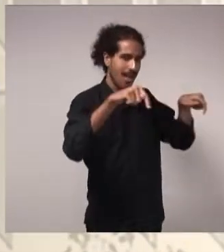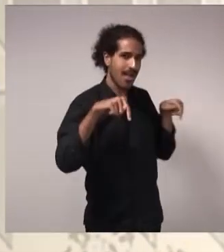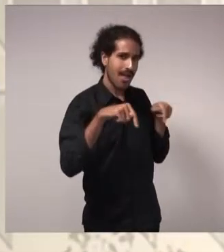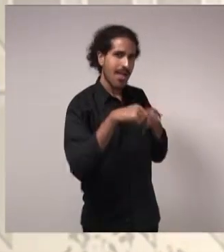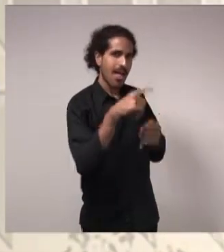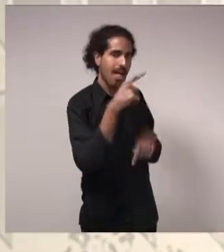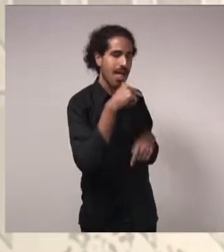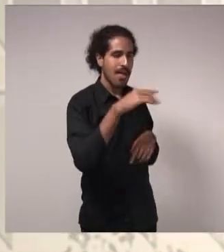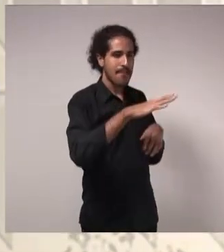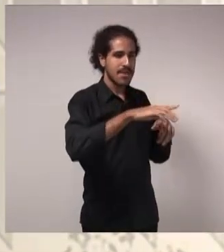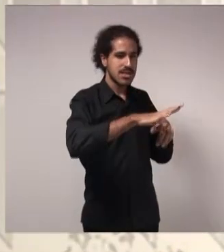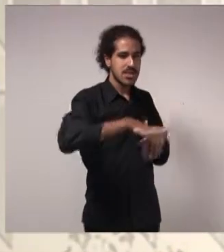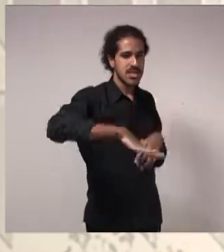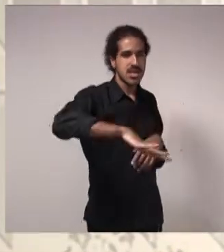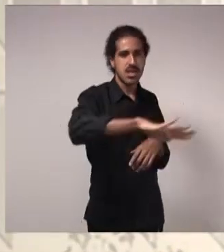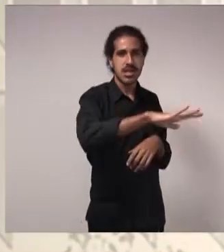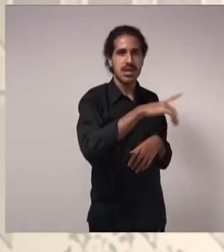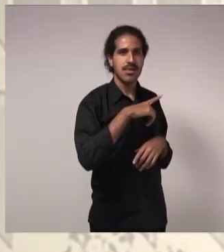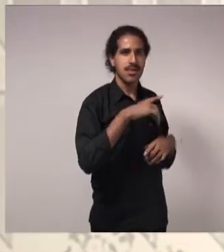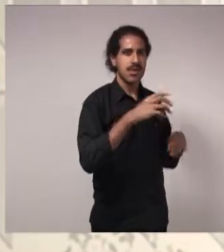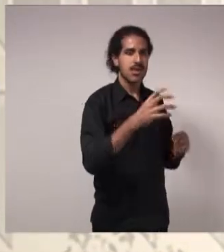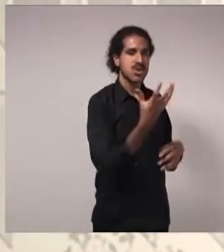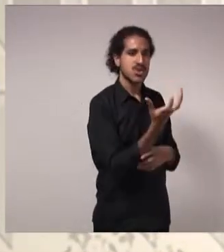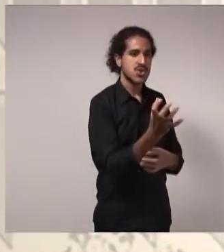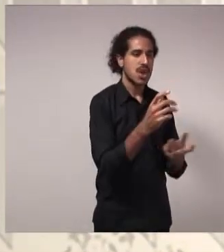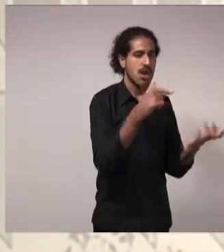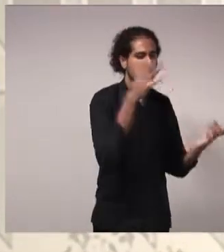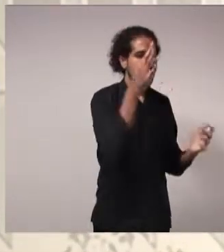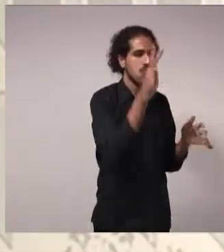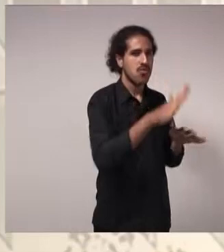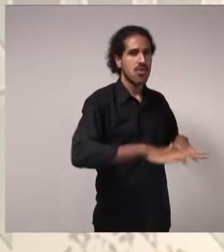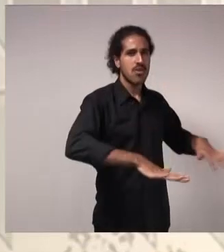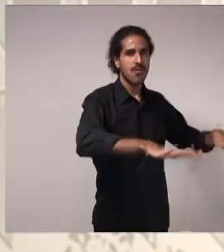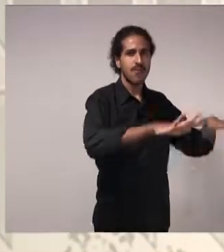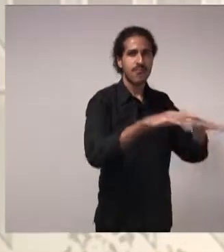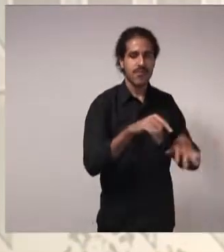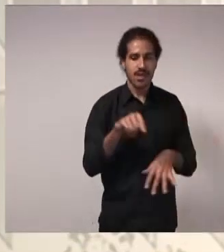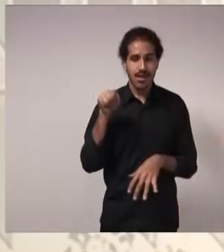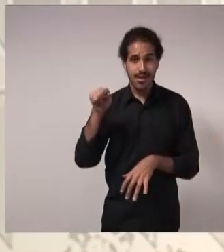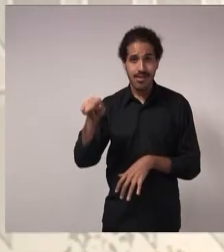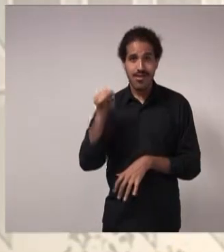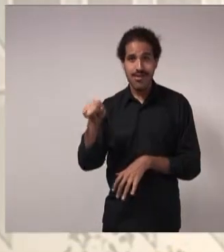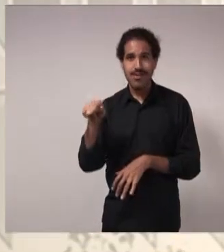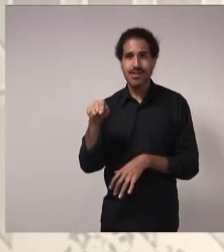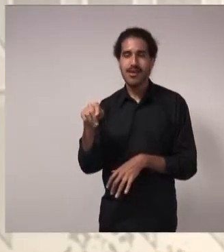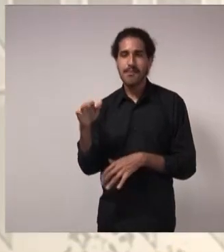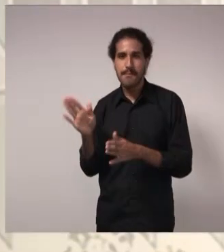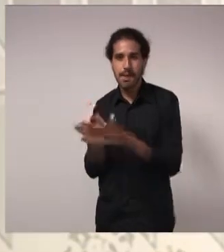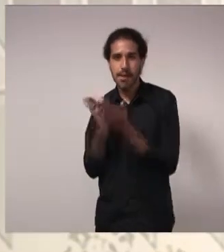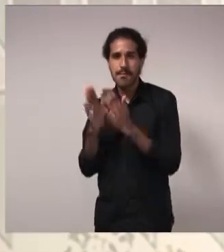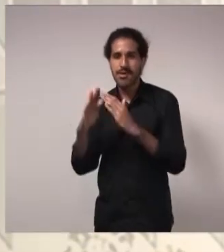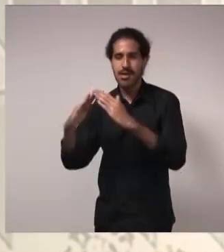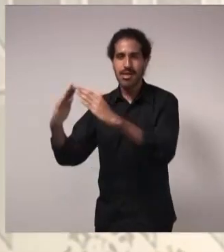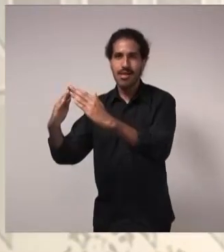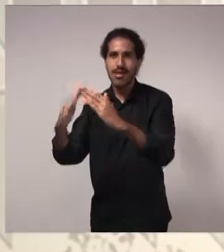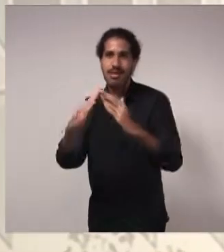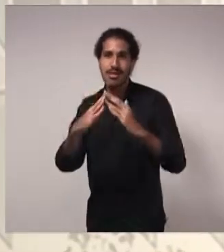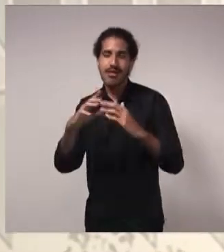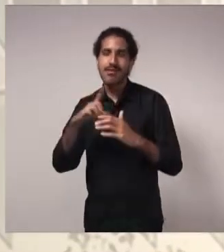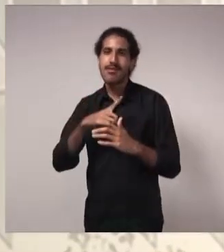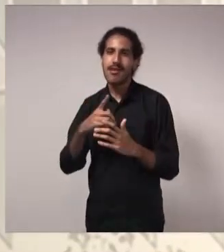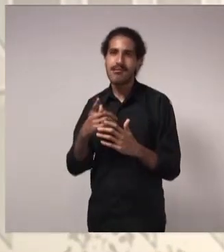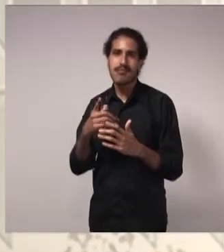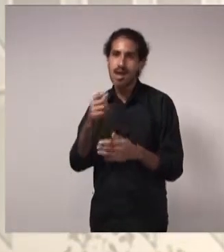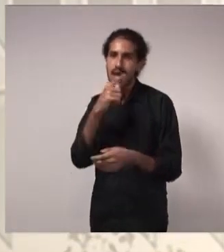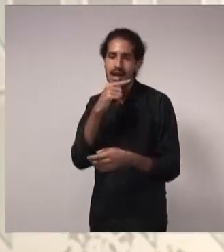Não se vê muito jardim para irrigar, é mais quintal, laje impermeabilizada. E residências de baixa renda,